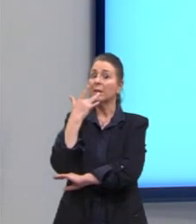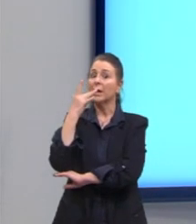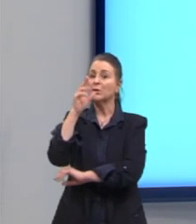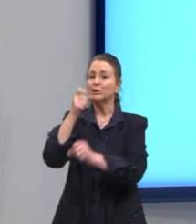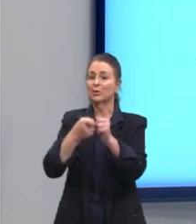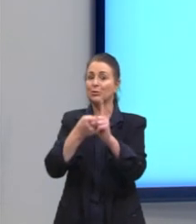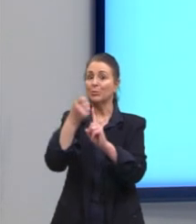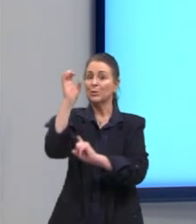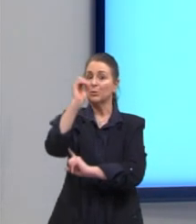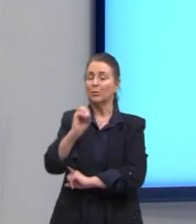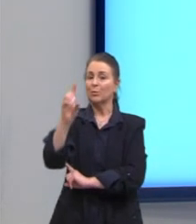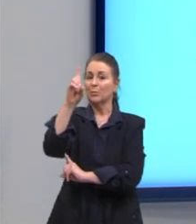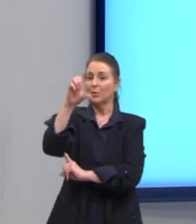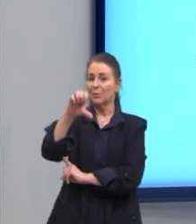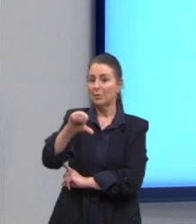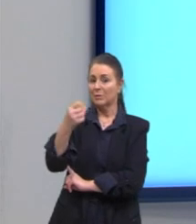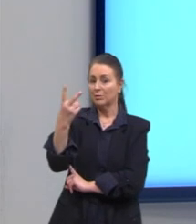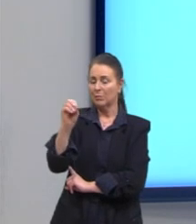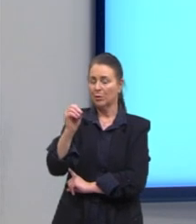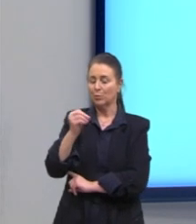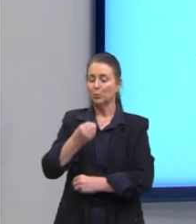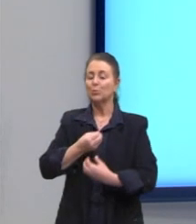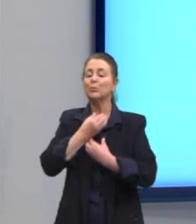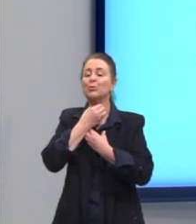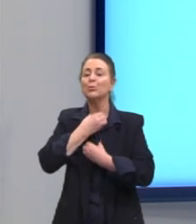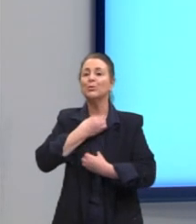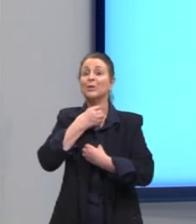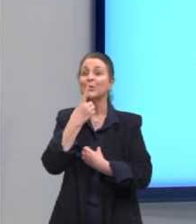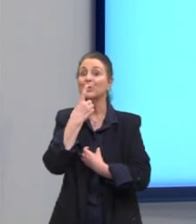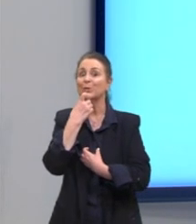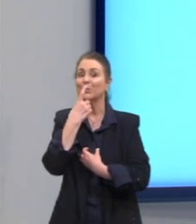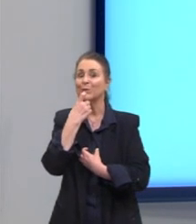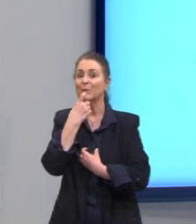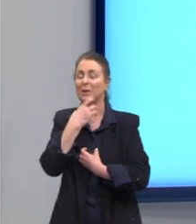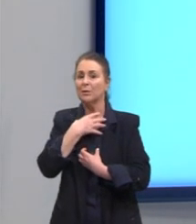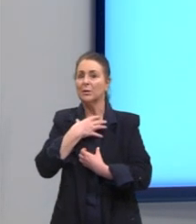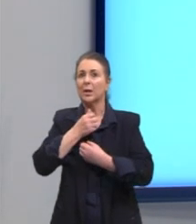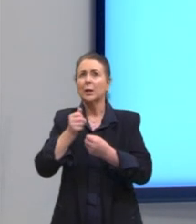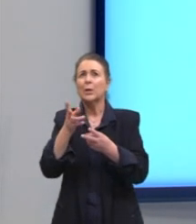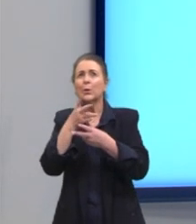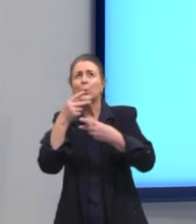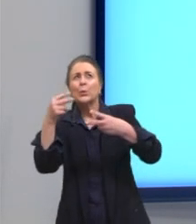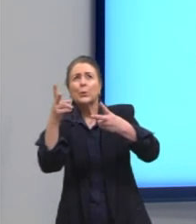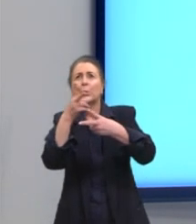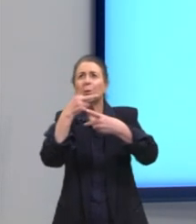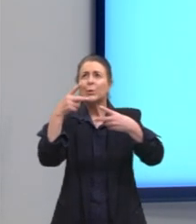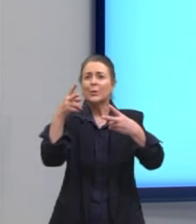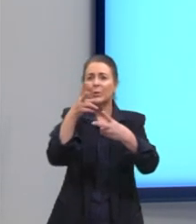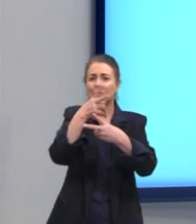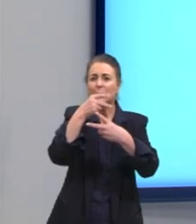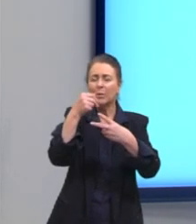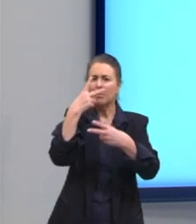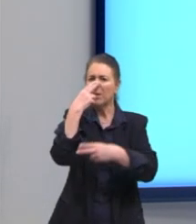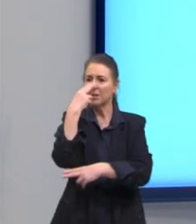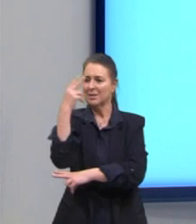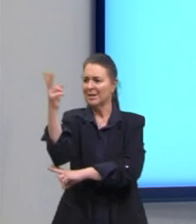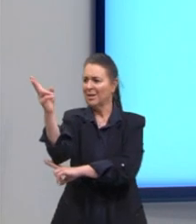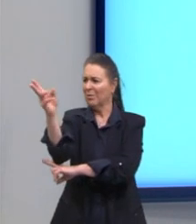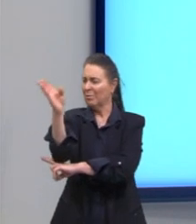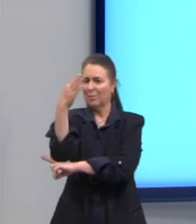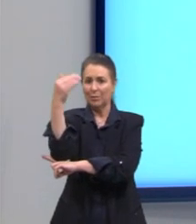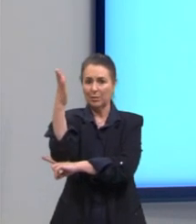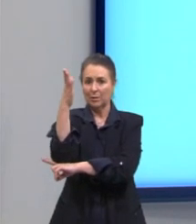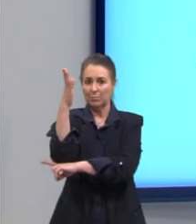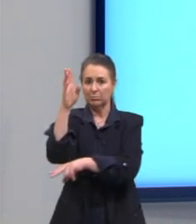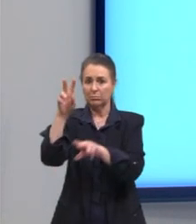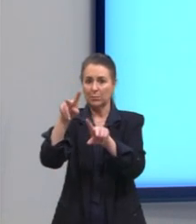1828 e o lenço encarnado que trazia o pescoço esvoaçava no ar como uma bandeira. Apeou